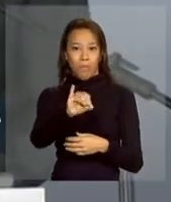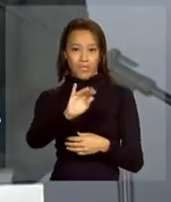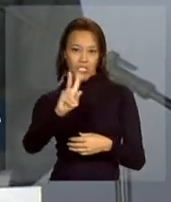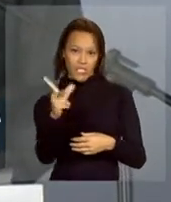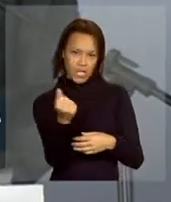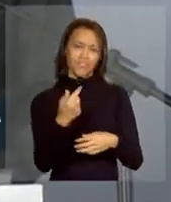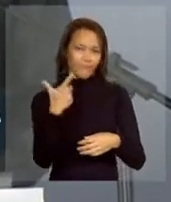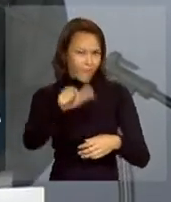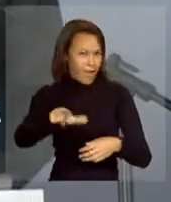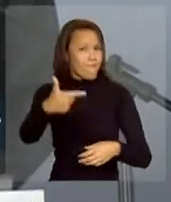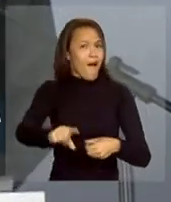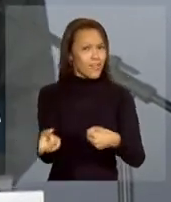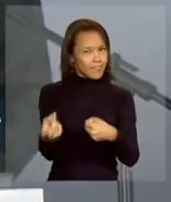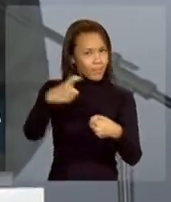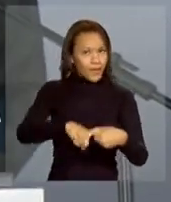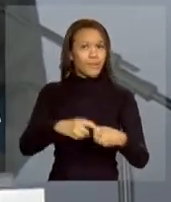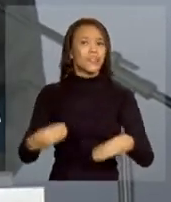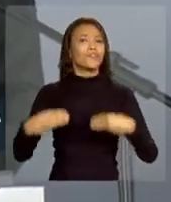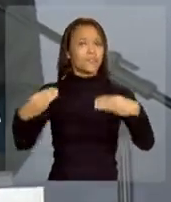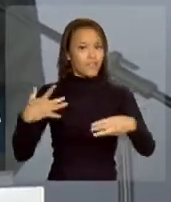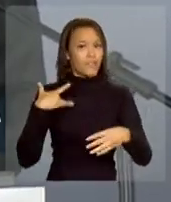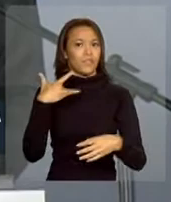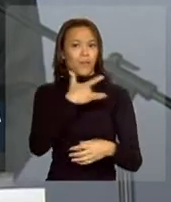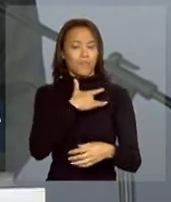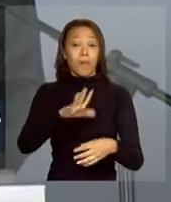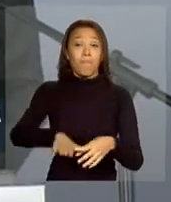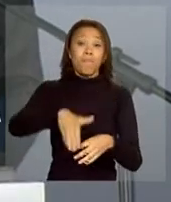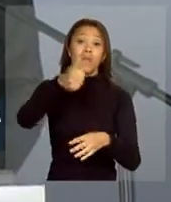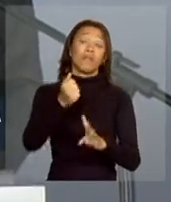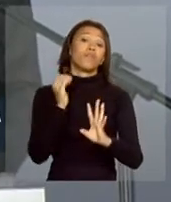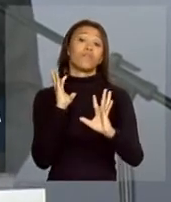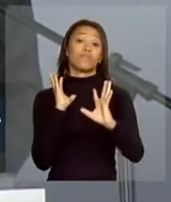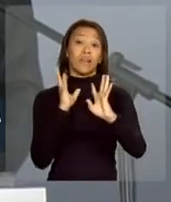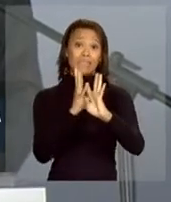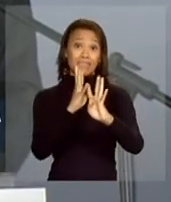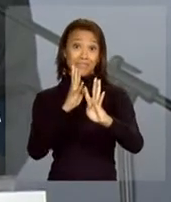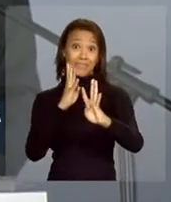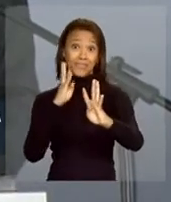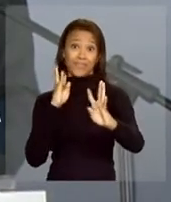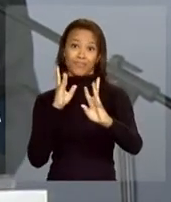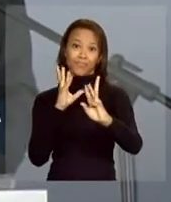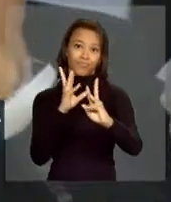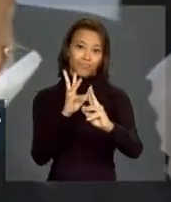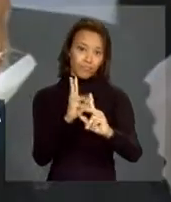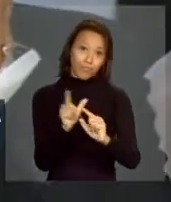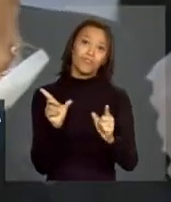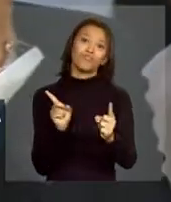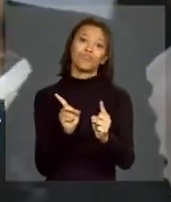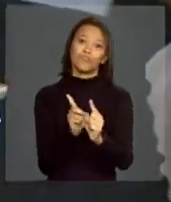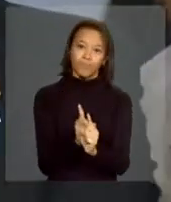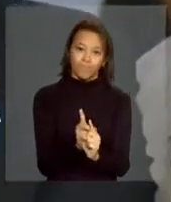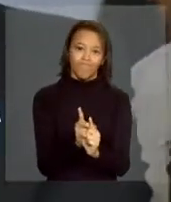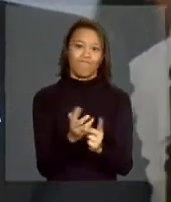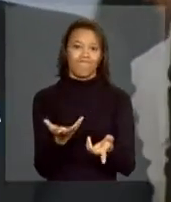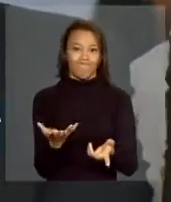parceria com a saúde para melhorar as filas, as filas do sistema público de saúde.